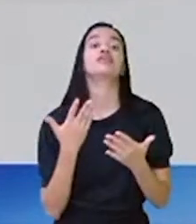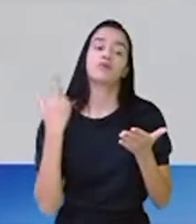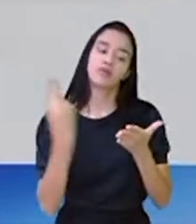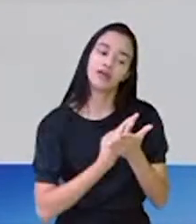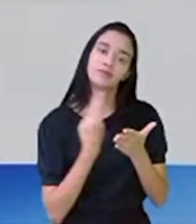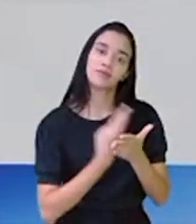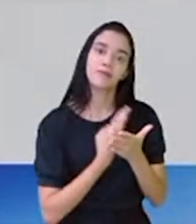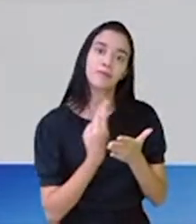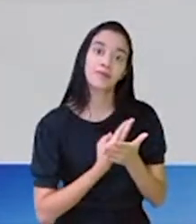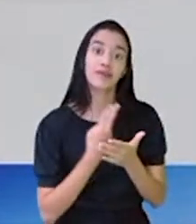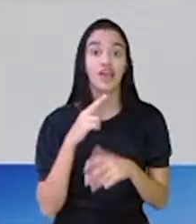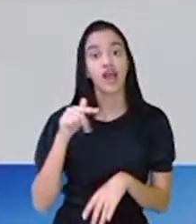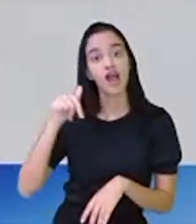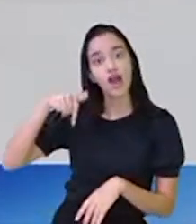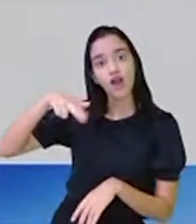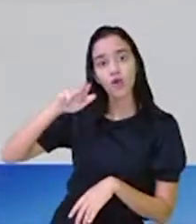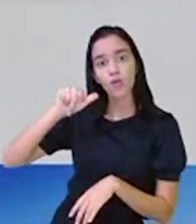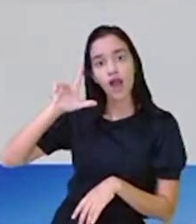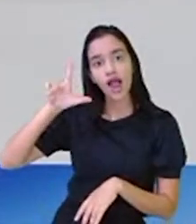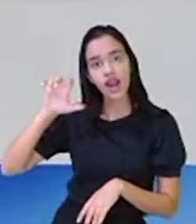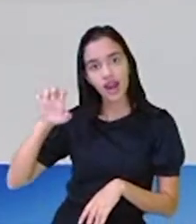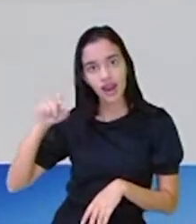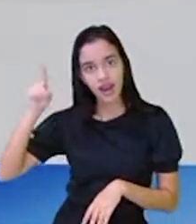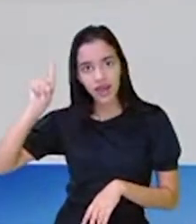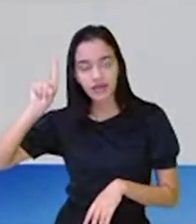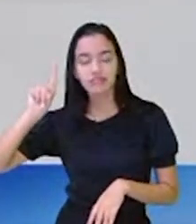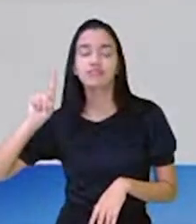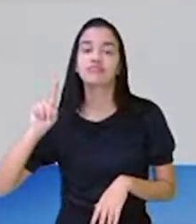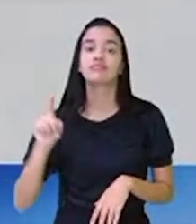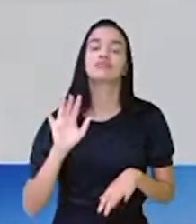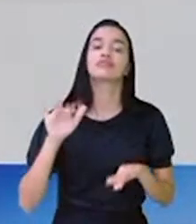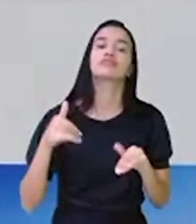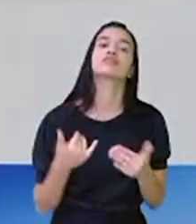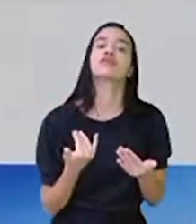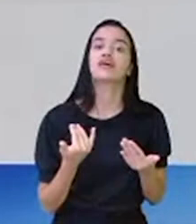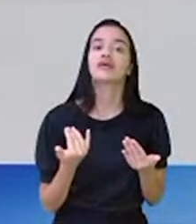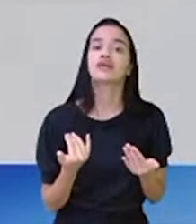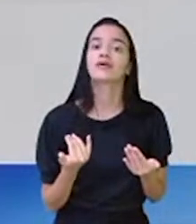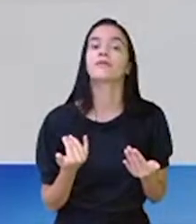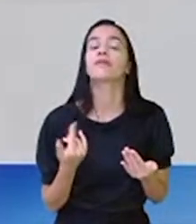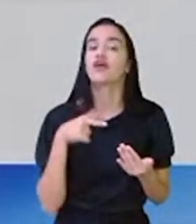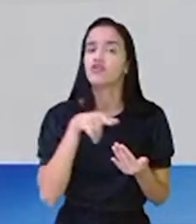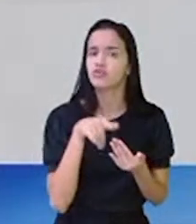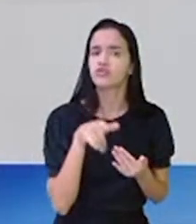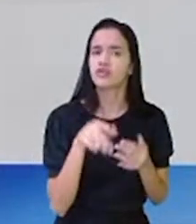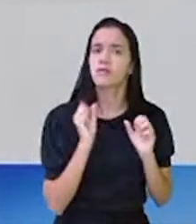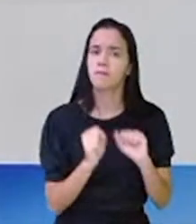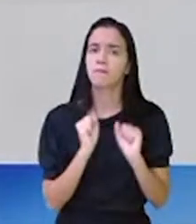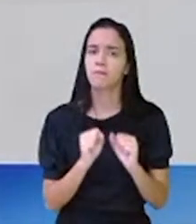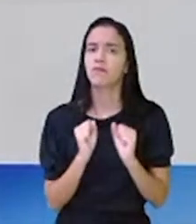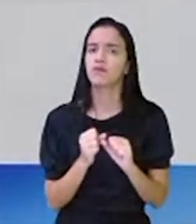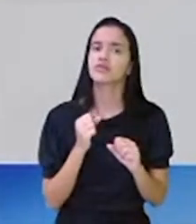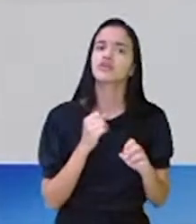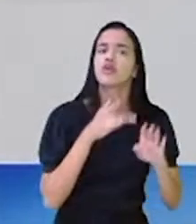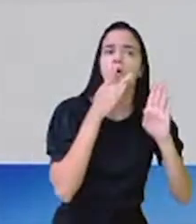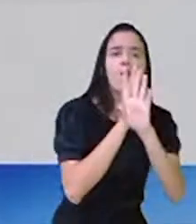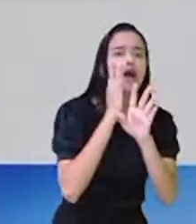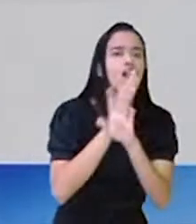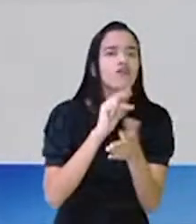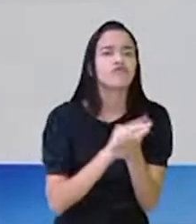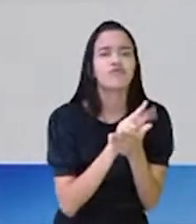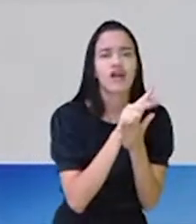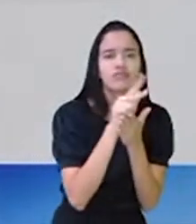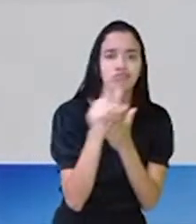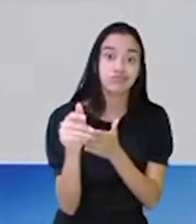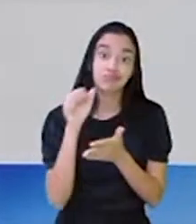revista Qualé, observe só, viu? Nesta revista Qualé, você pode encontrar várias